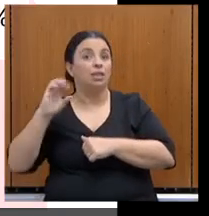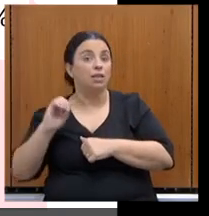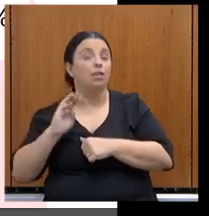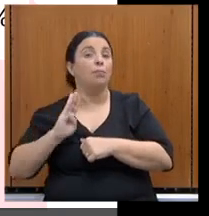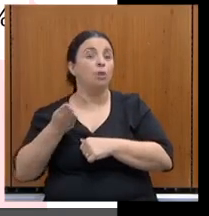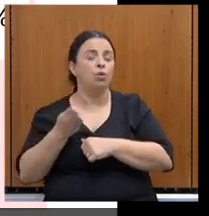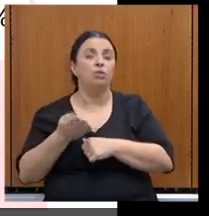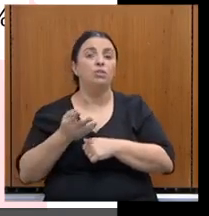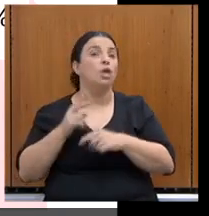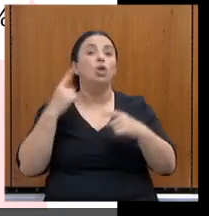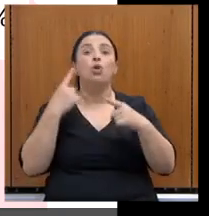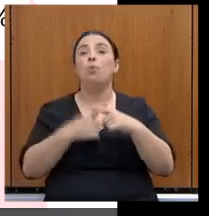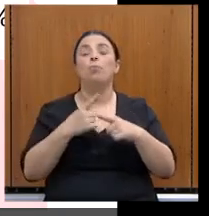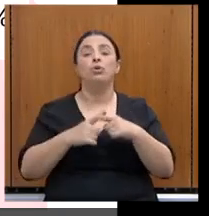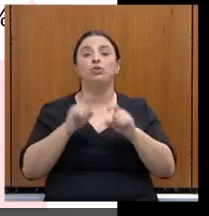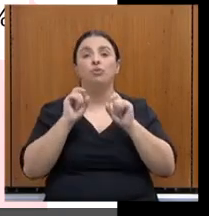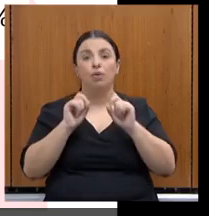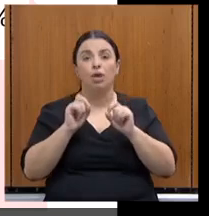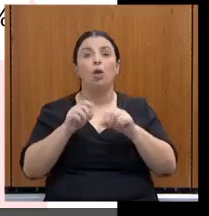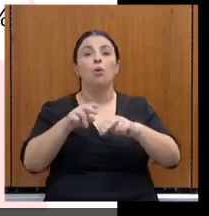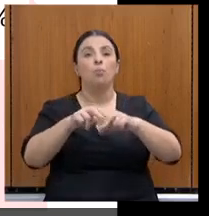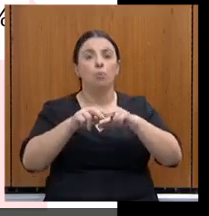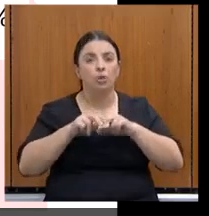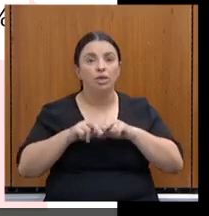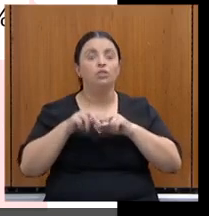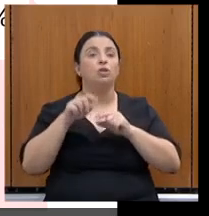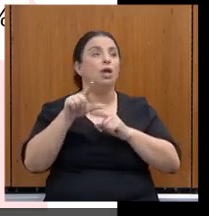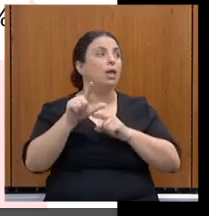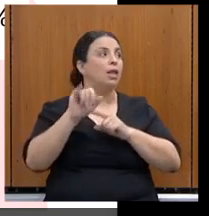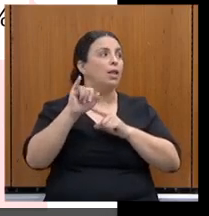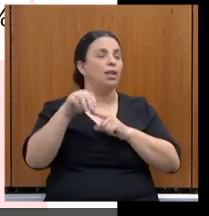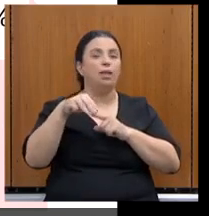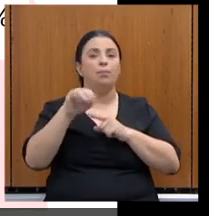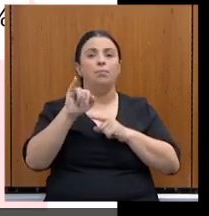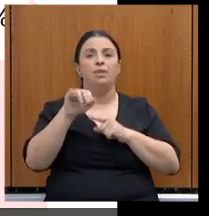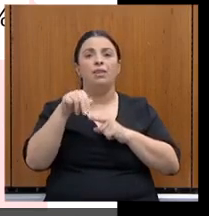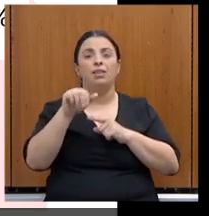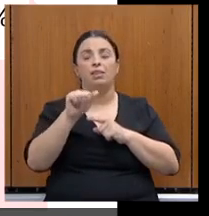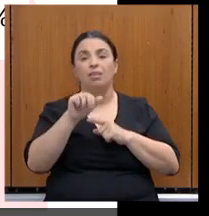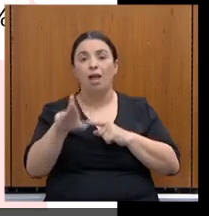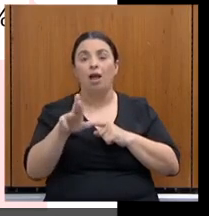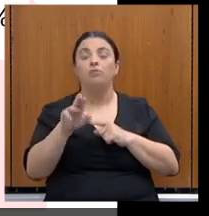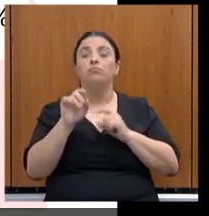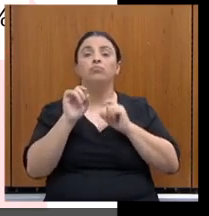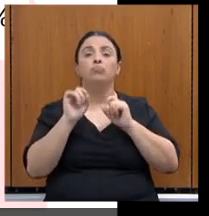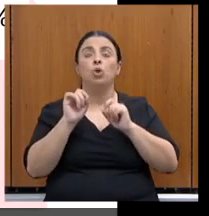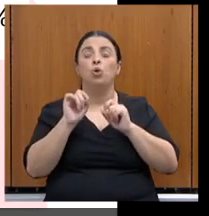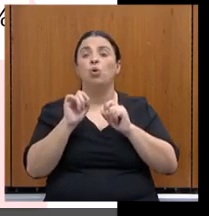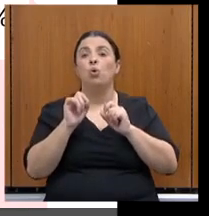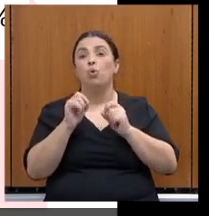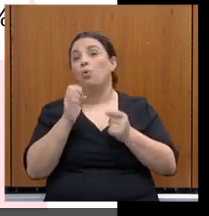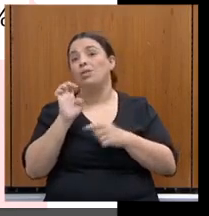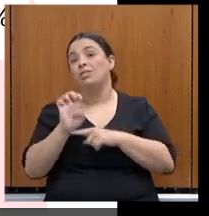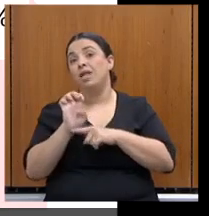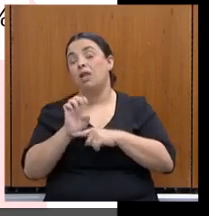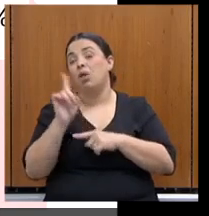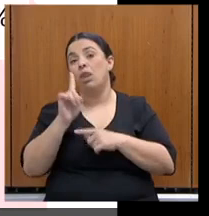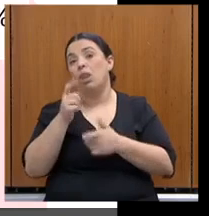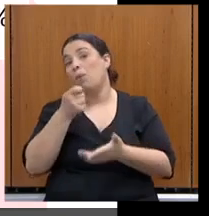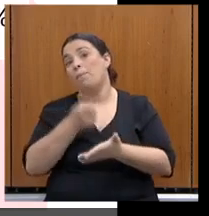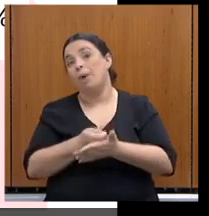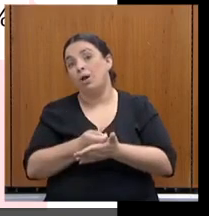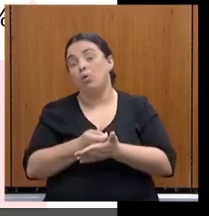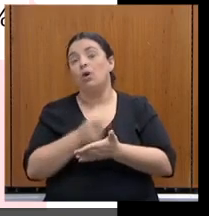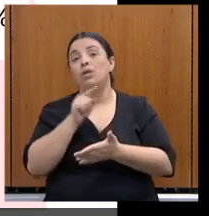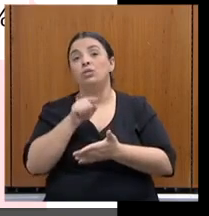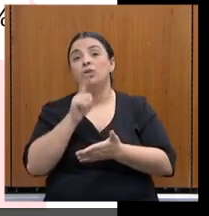exatamente em função das liminares, o Estado, não pagando, desde 2018, isso vai para